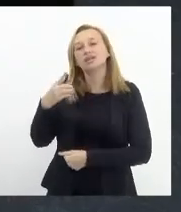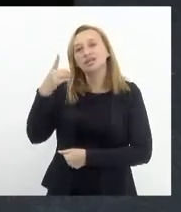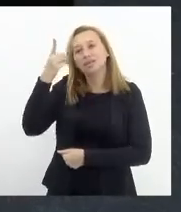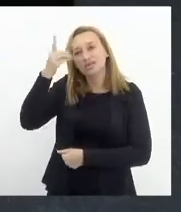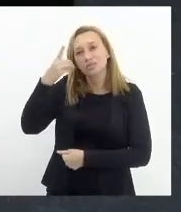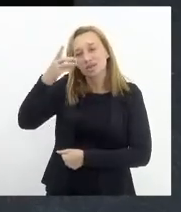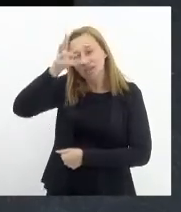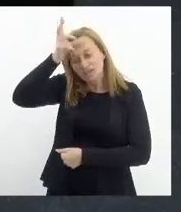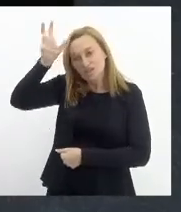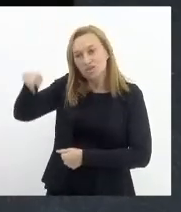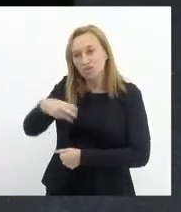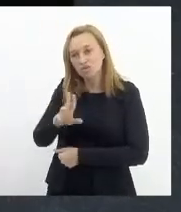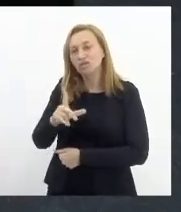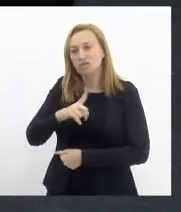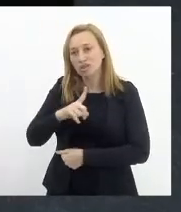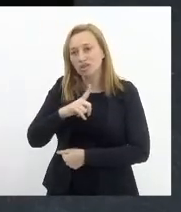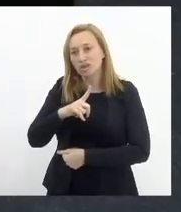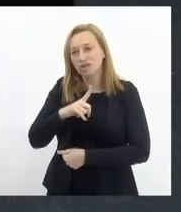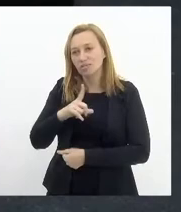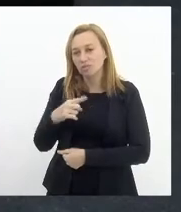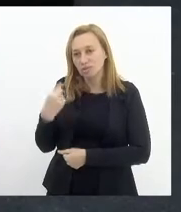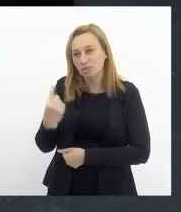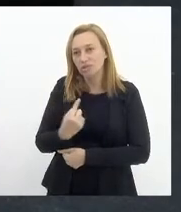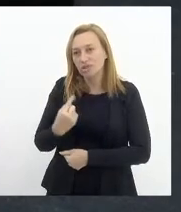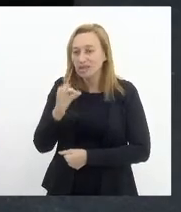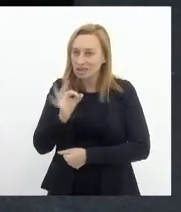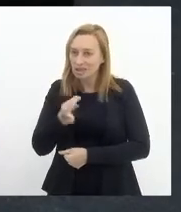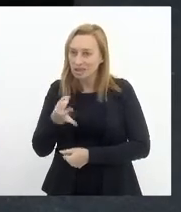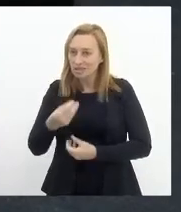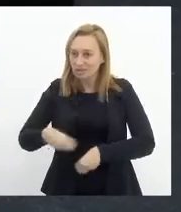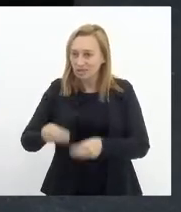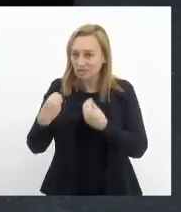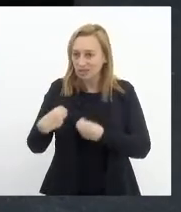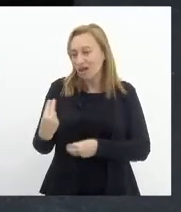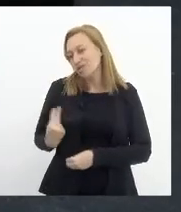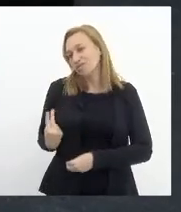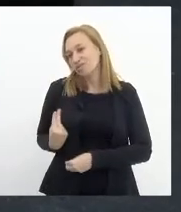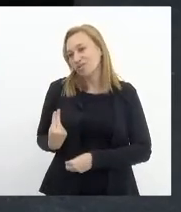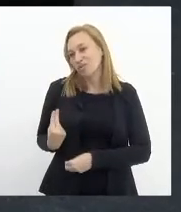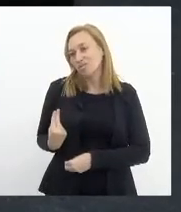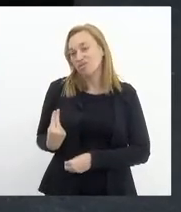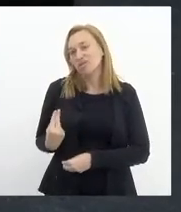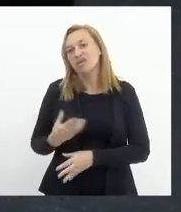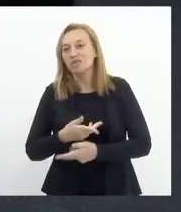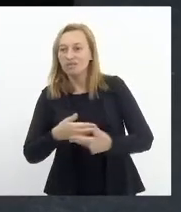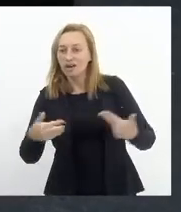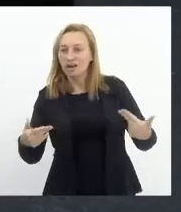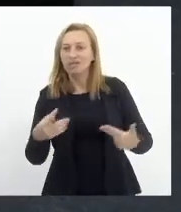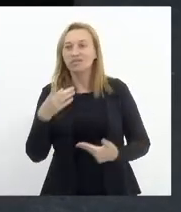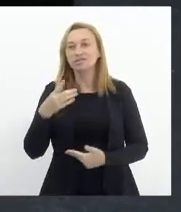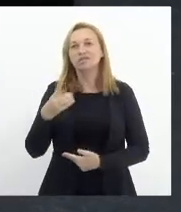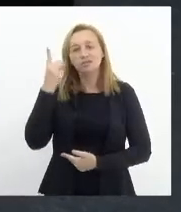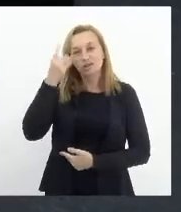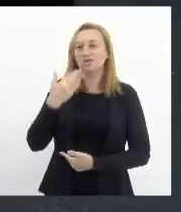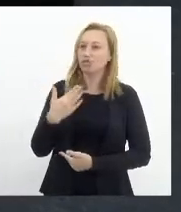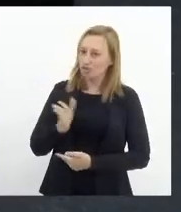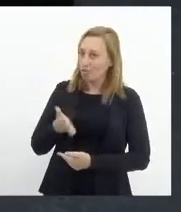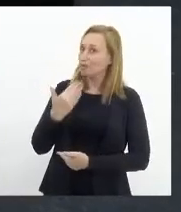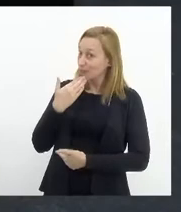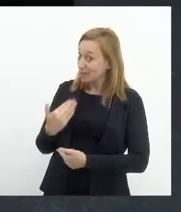parlamento, ela, com certeza, vai conceder à coautoria vários deputados, e eu já estou pedindo a minha,